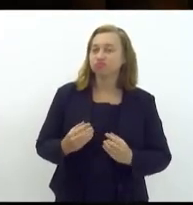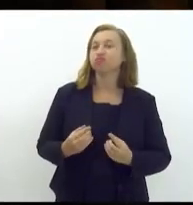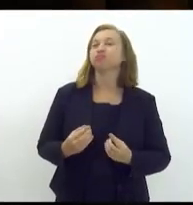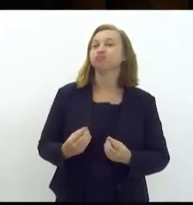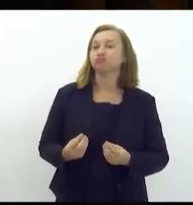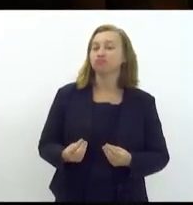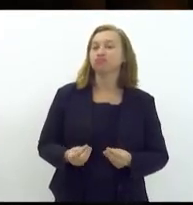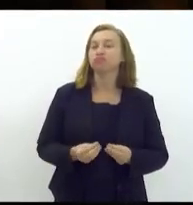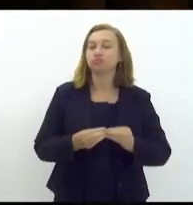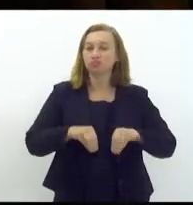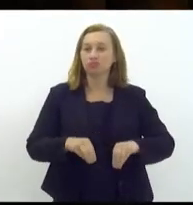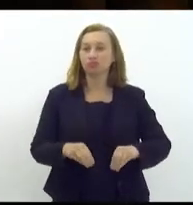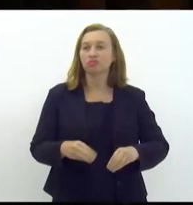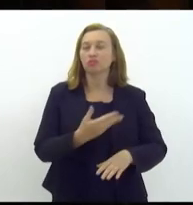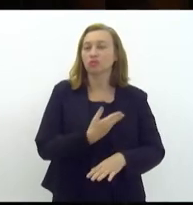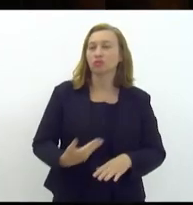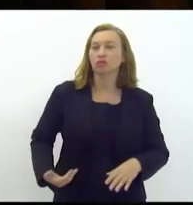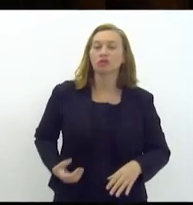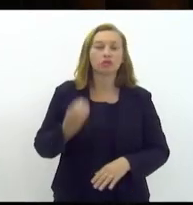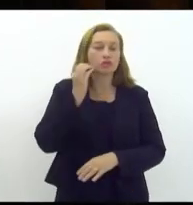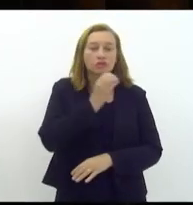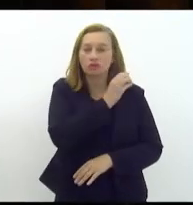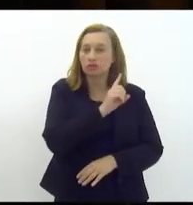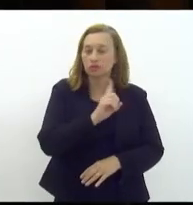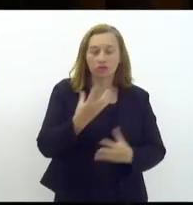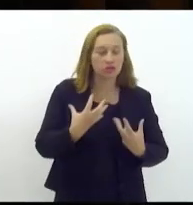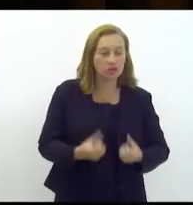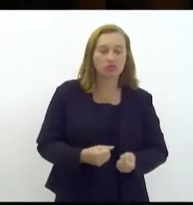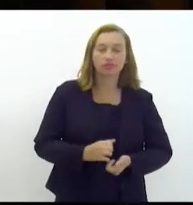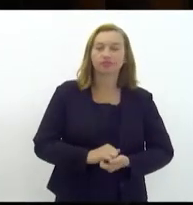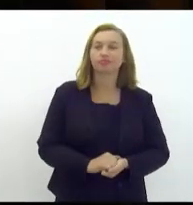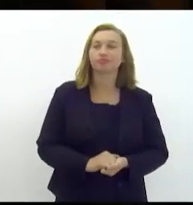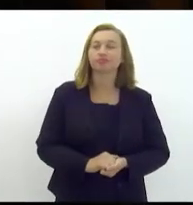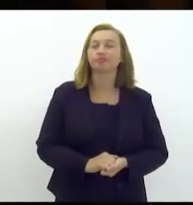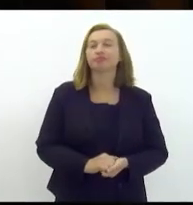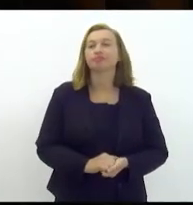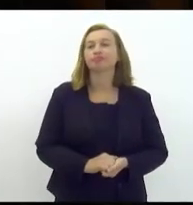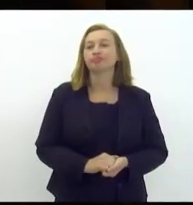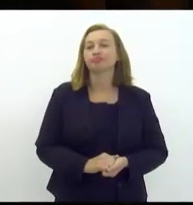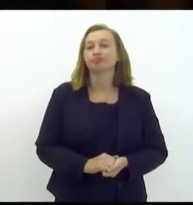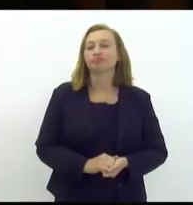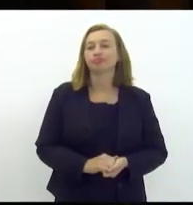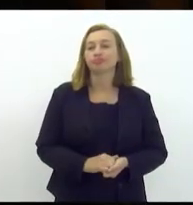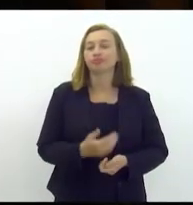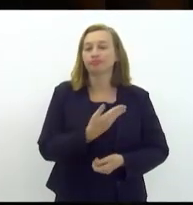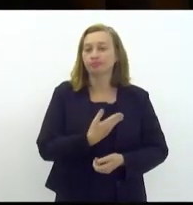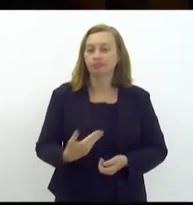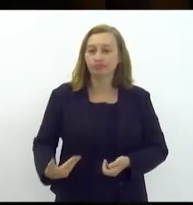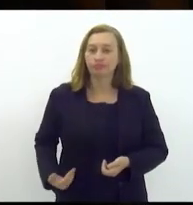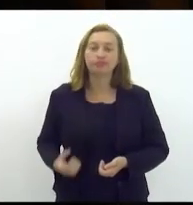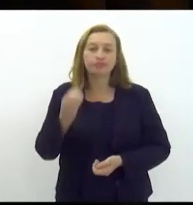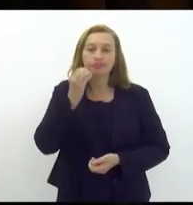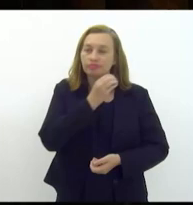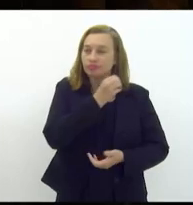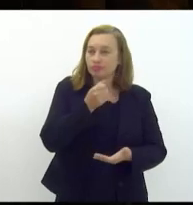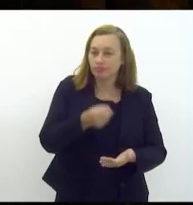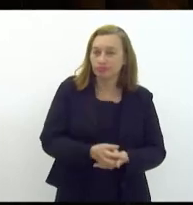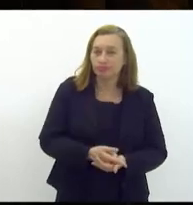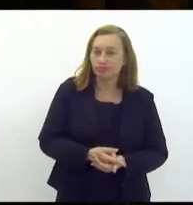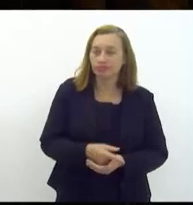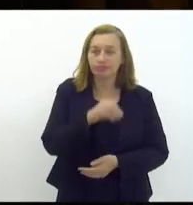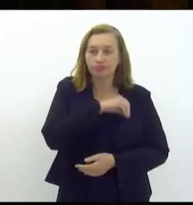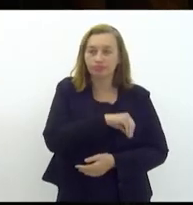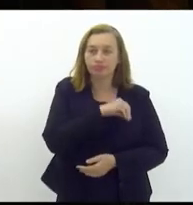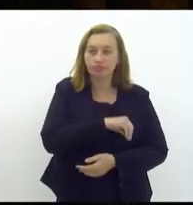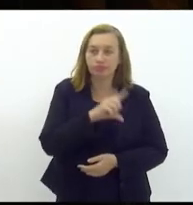governo Cláudio Castro que é absolutamente inaceitável além disso o governo Cláudio Castro paga o